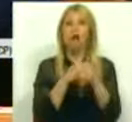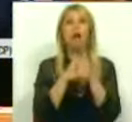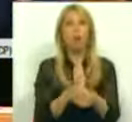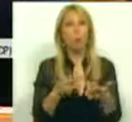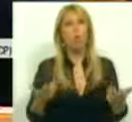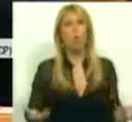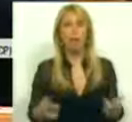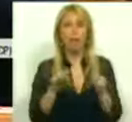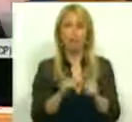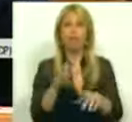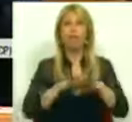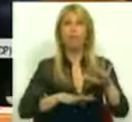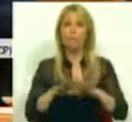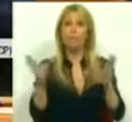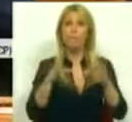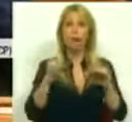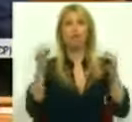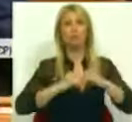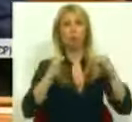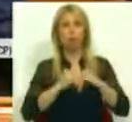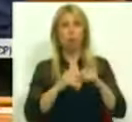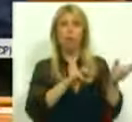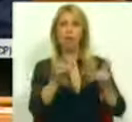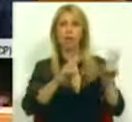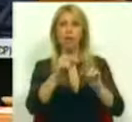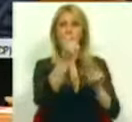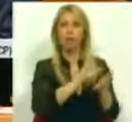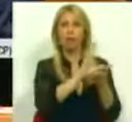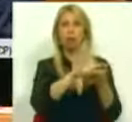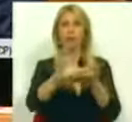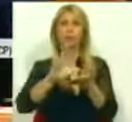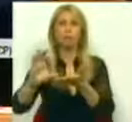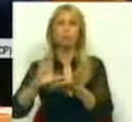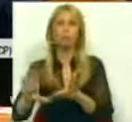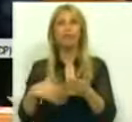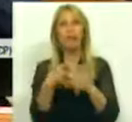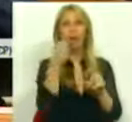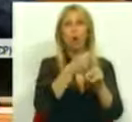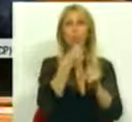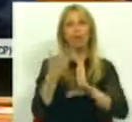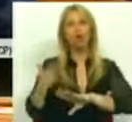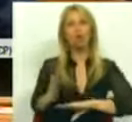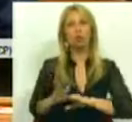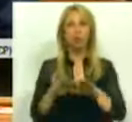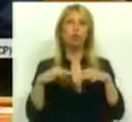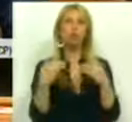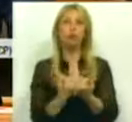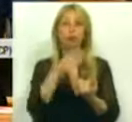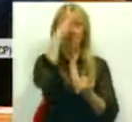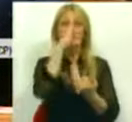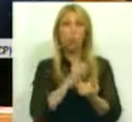mais protocolos de transferências de verbas para o combate à exclusão social. O Governo